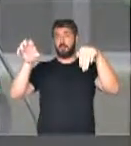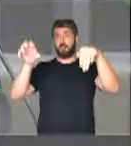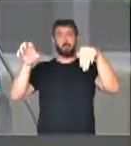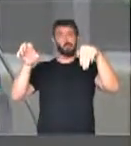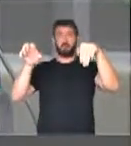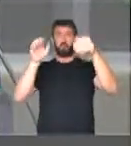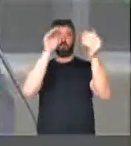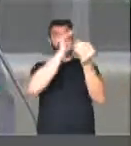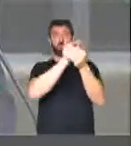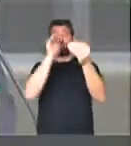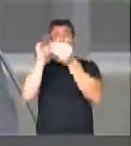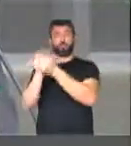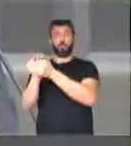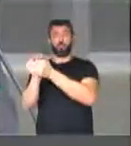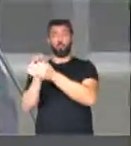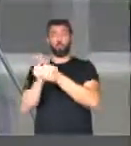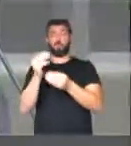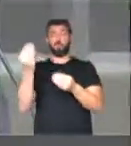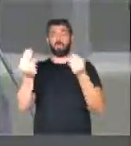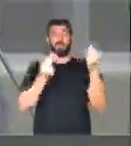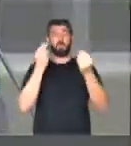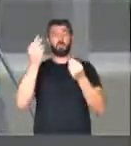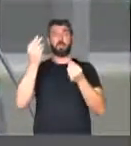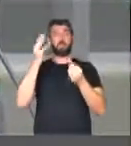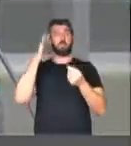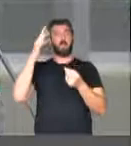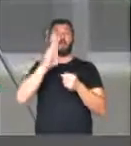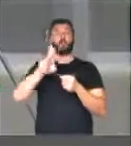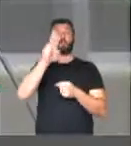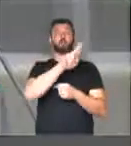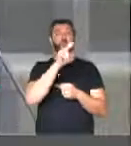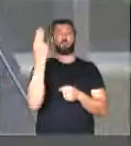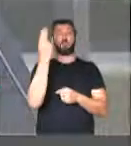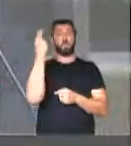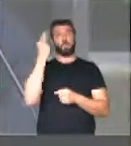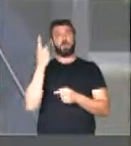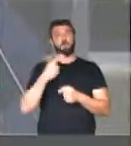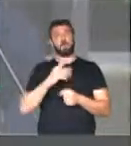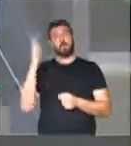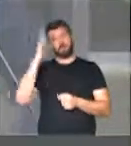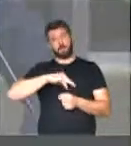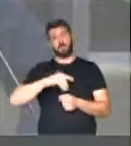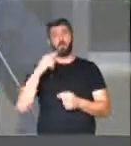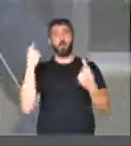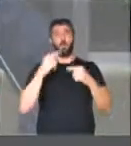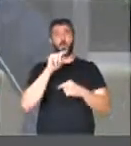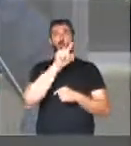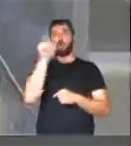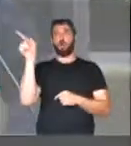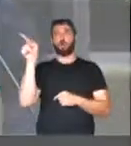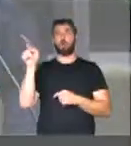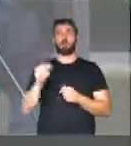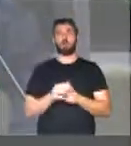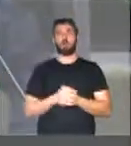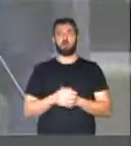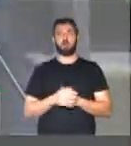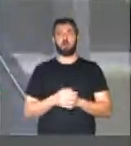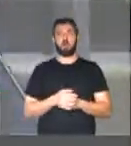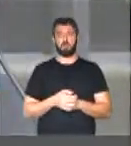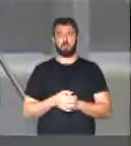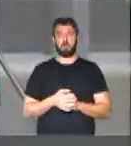fundos sem perspectiva de uso e, portanto, seria muito cruel para as regiões que estão aqui. Espera aí.